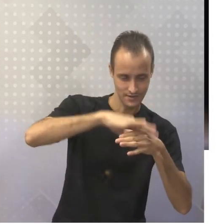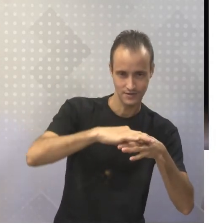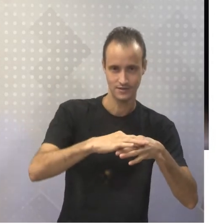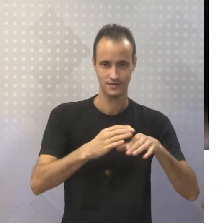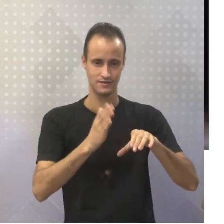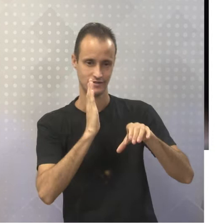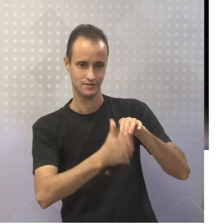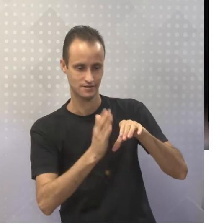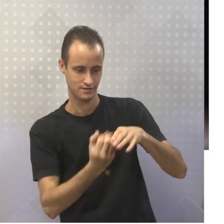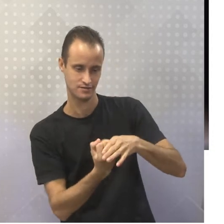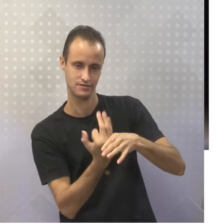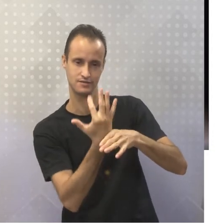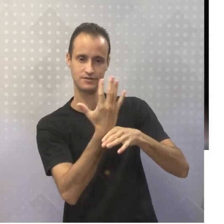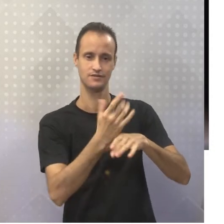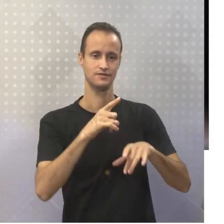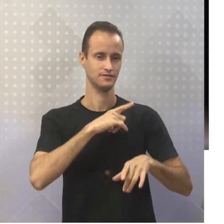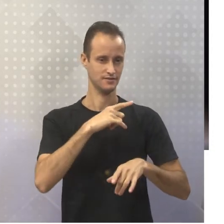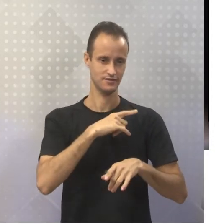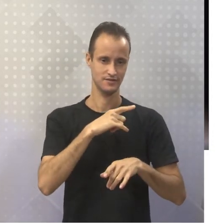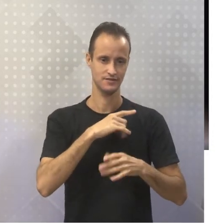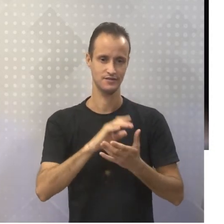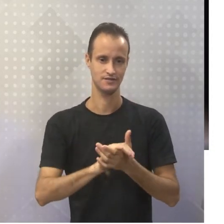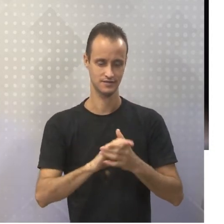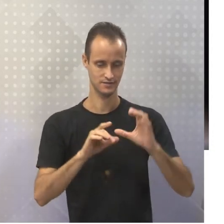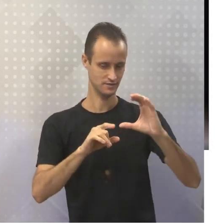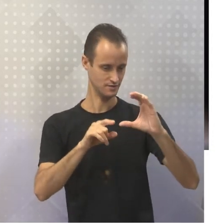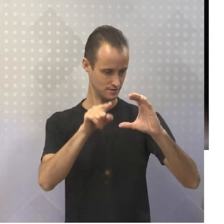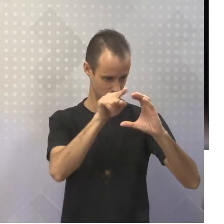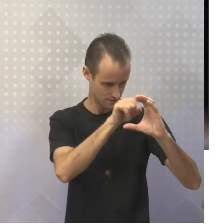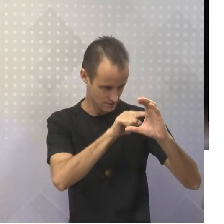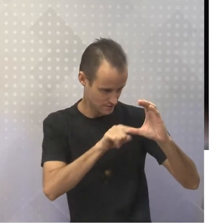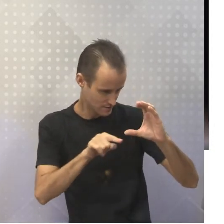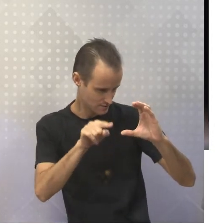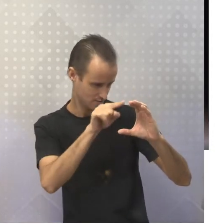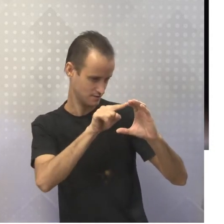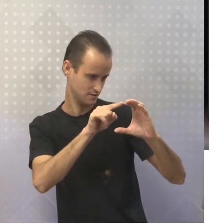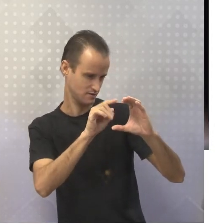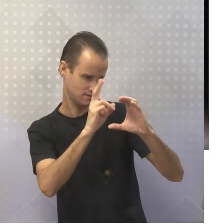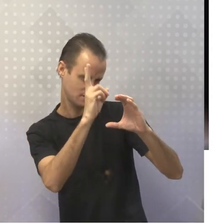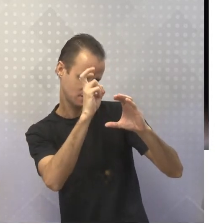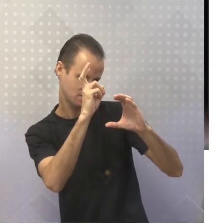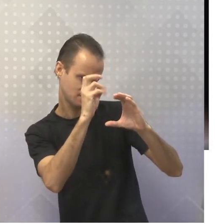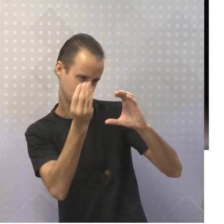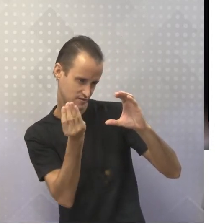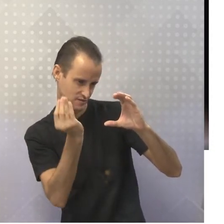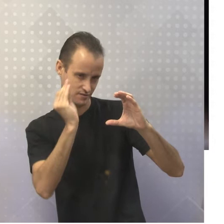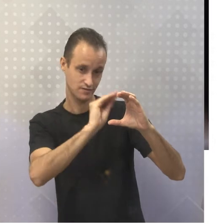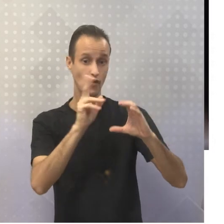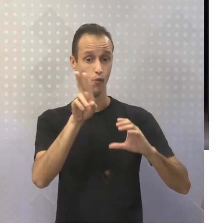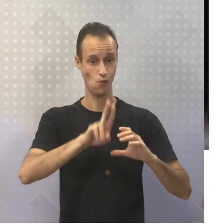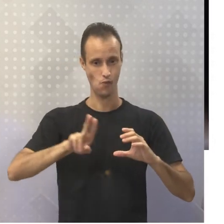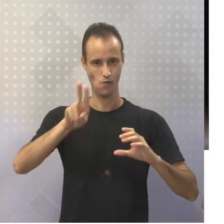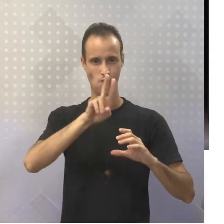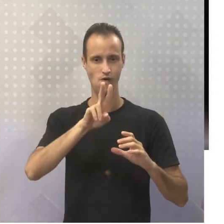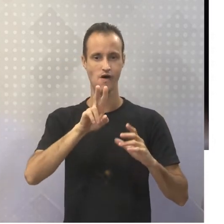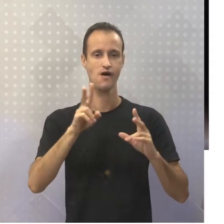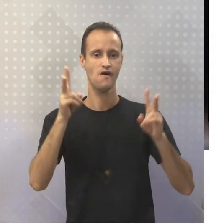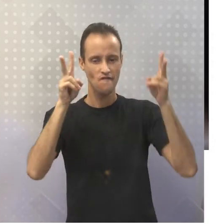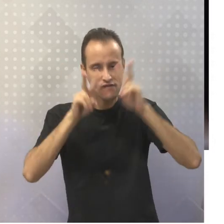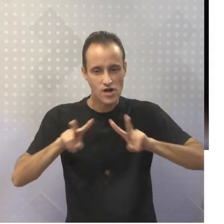Catarina. Então, aqui a gente vai ter a manchete da reportagem, o título, né? Percebam que ele usou elementos